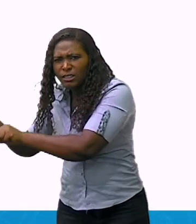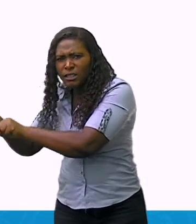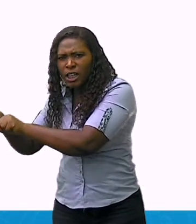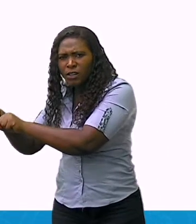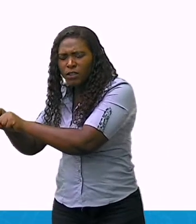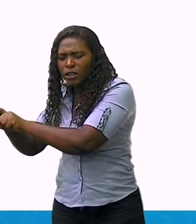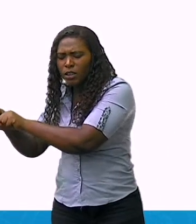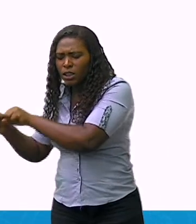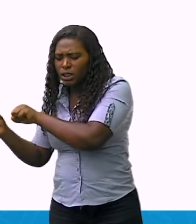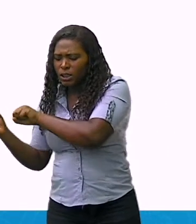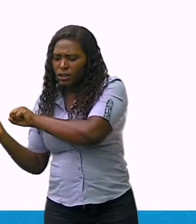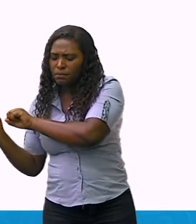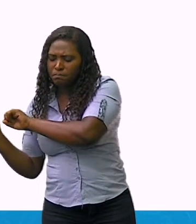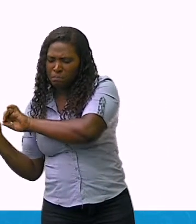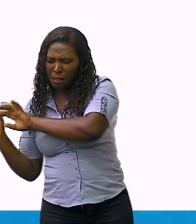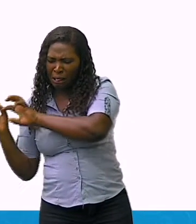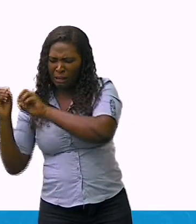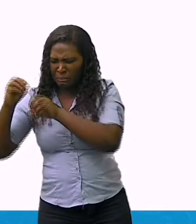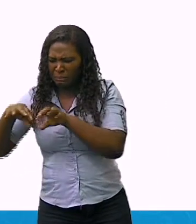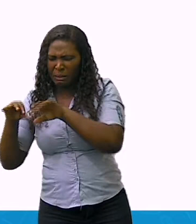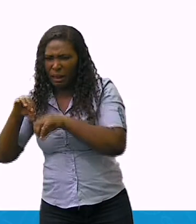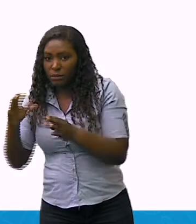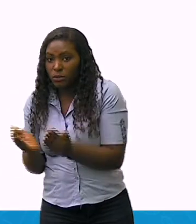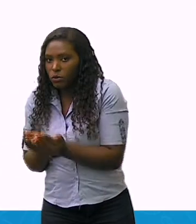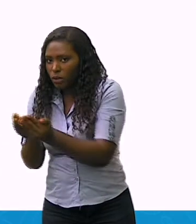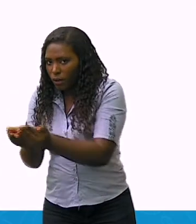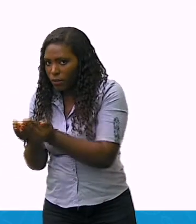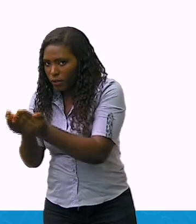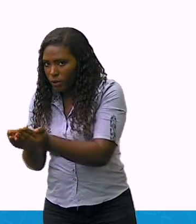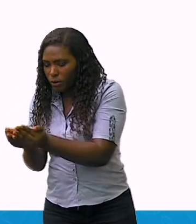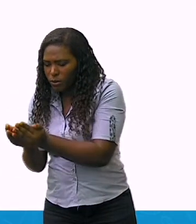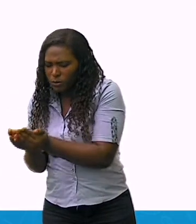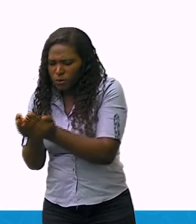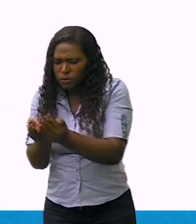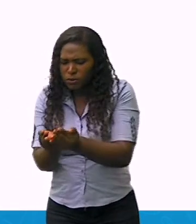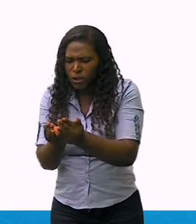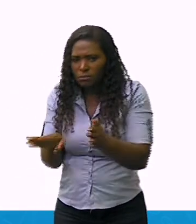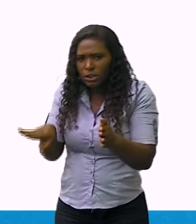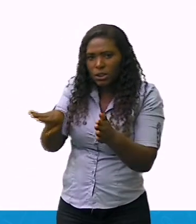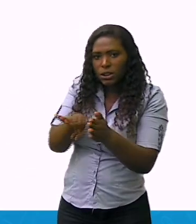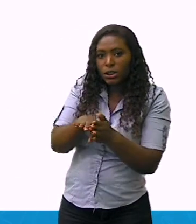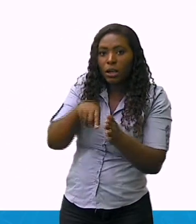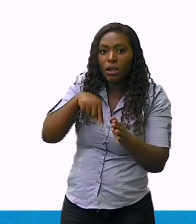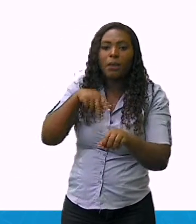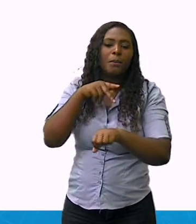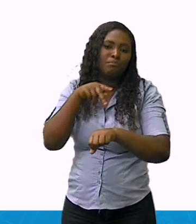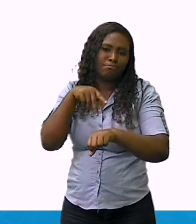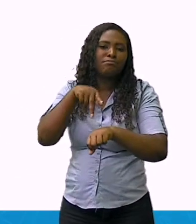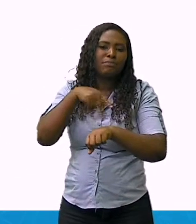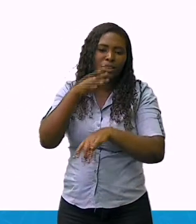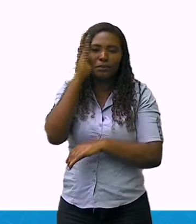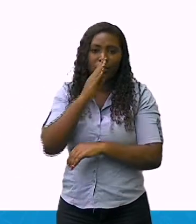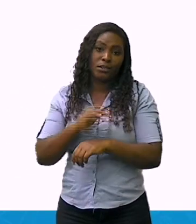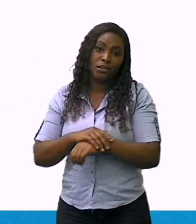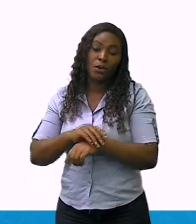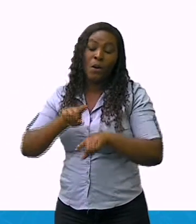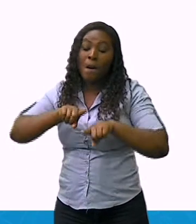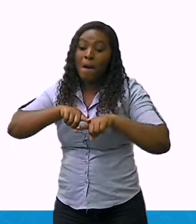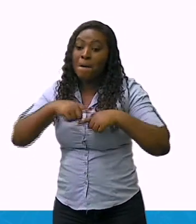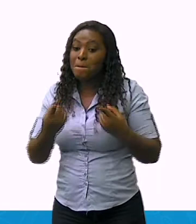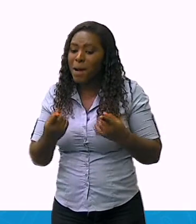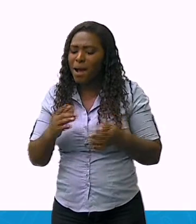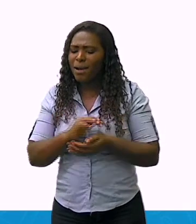fugir, os escravos, eles se escondiam nas matas e em lugares de difícil acesso,